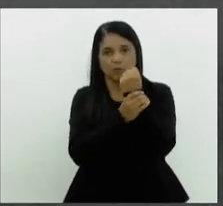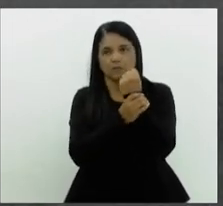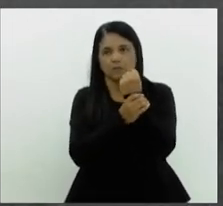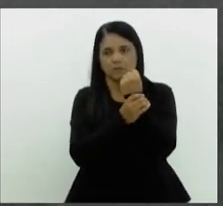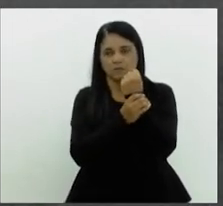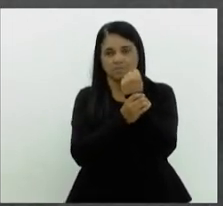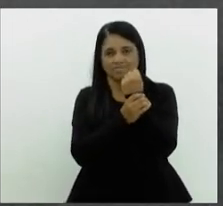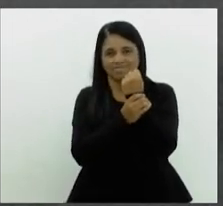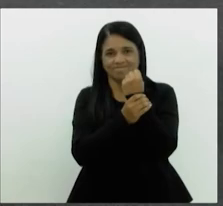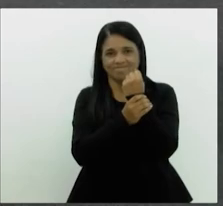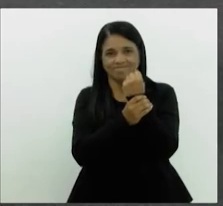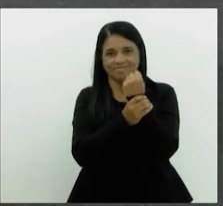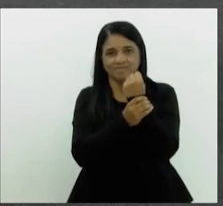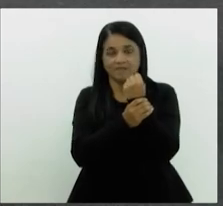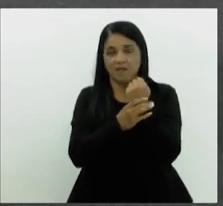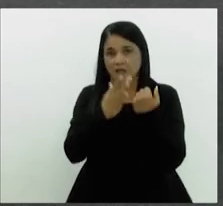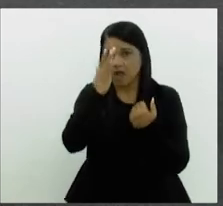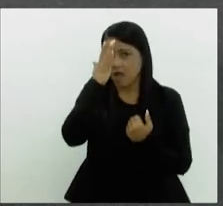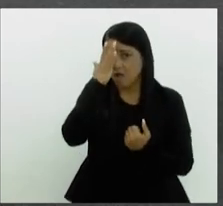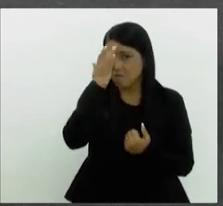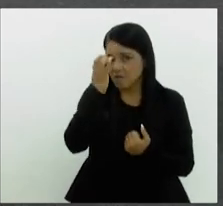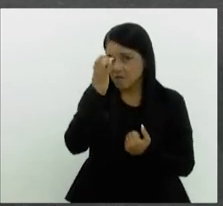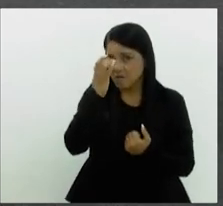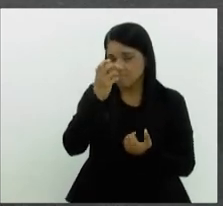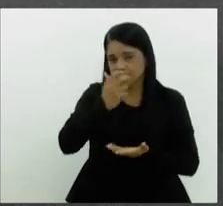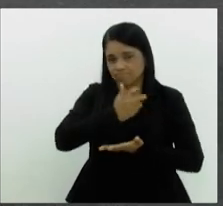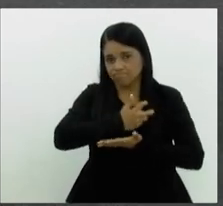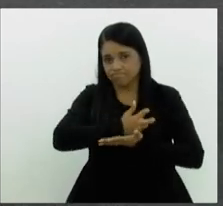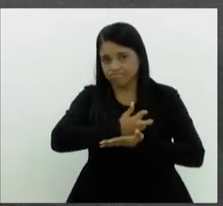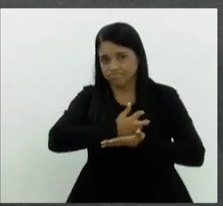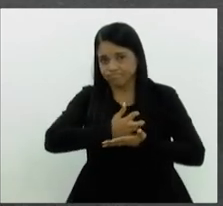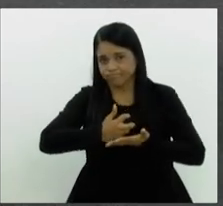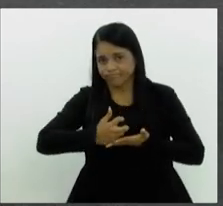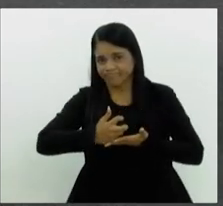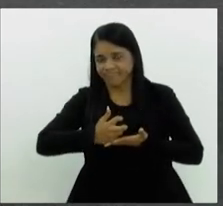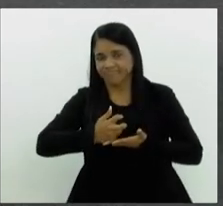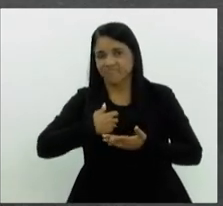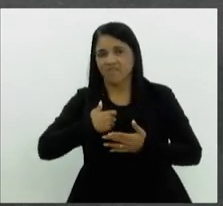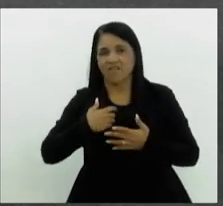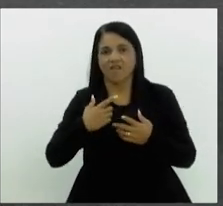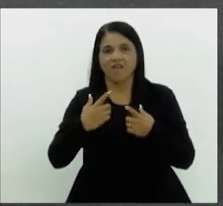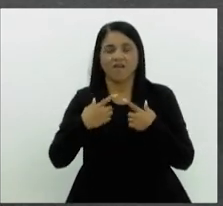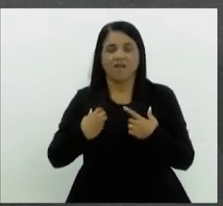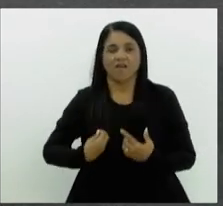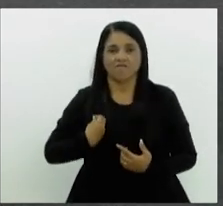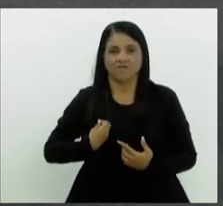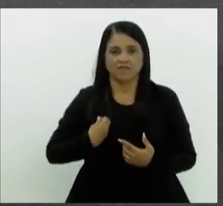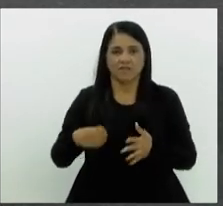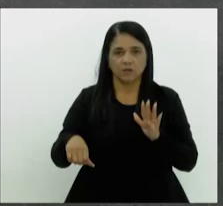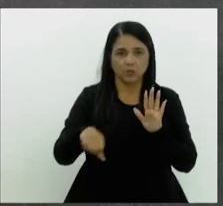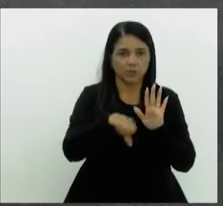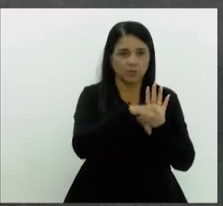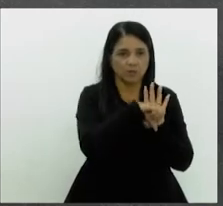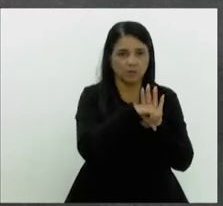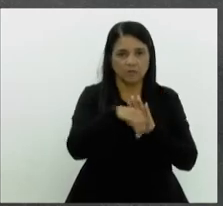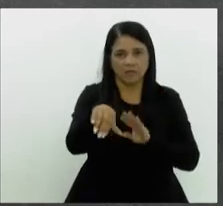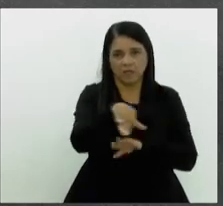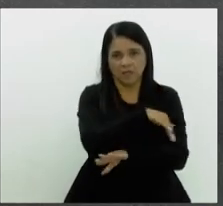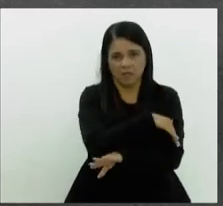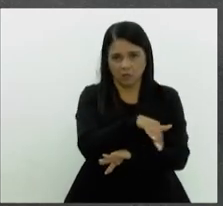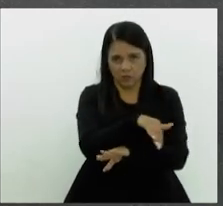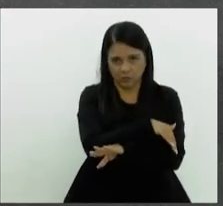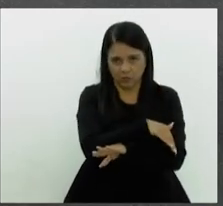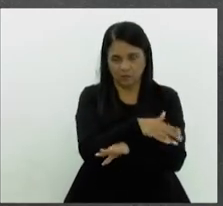que elas não serão amanhã condenadas à vida no crime e nas ruas. Então,